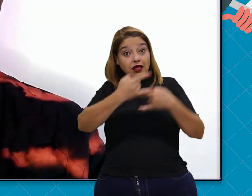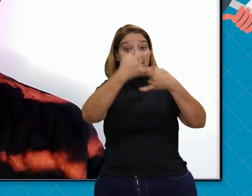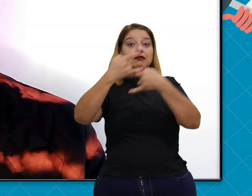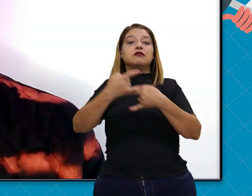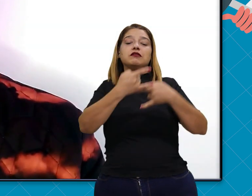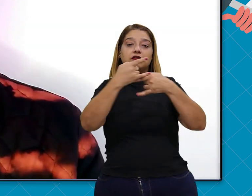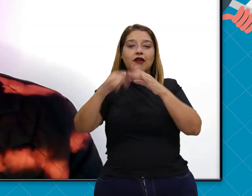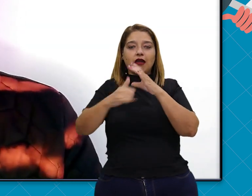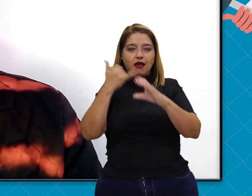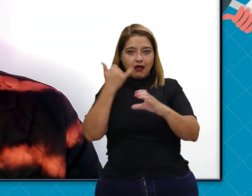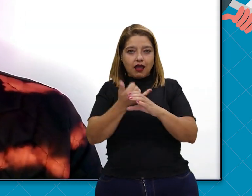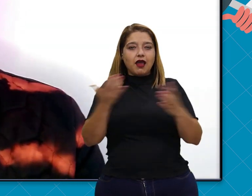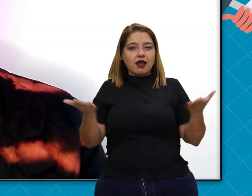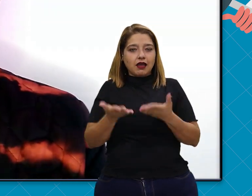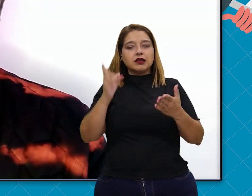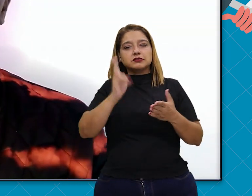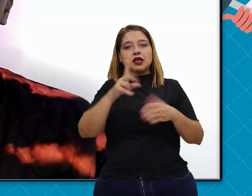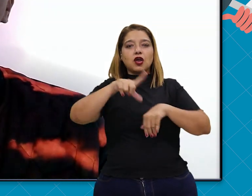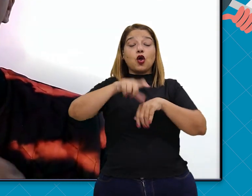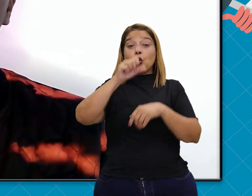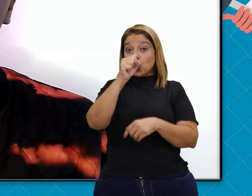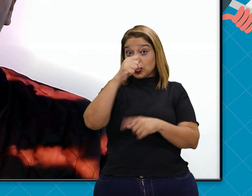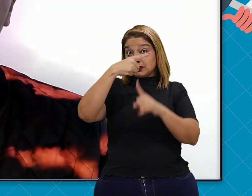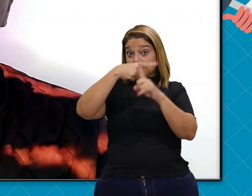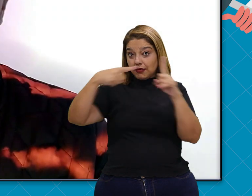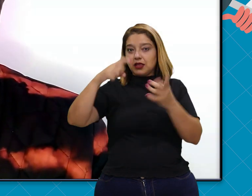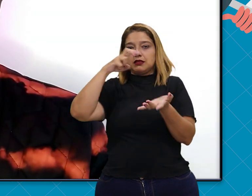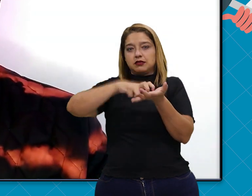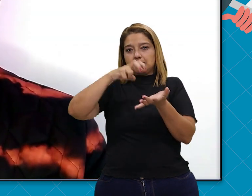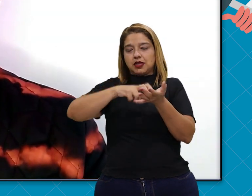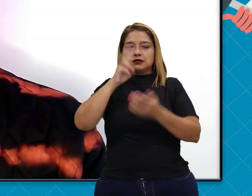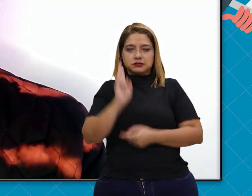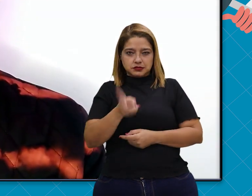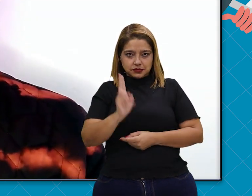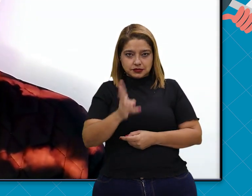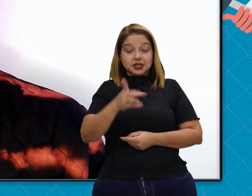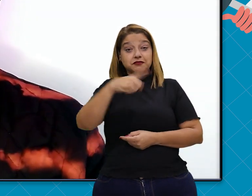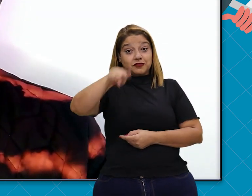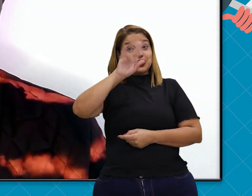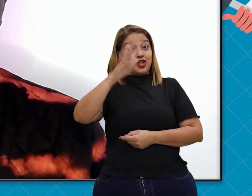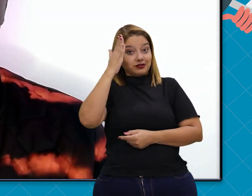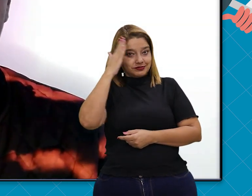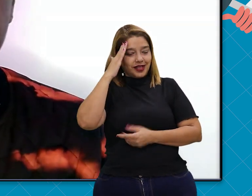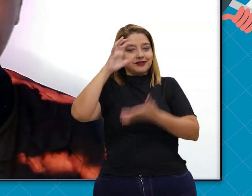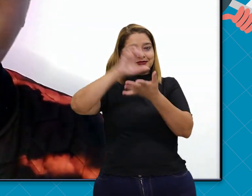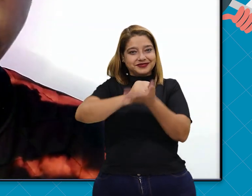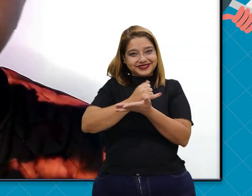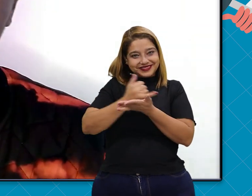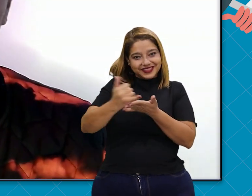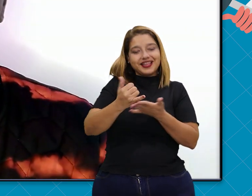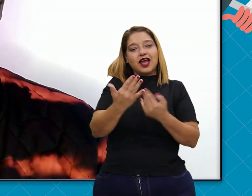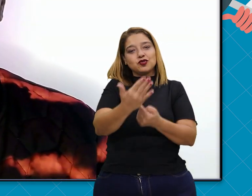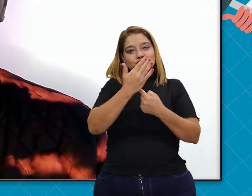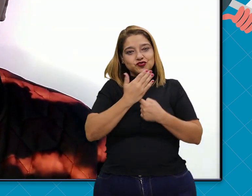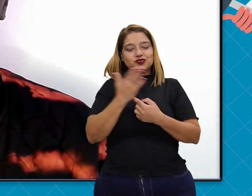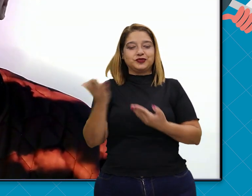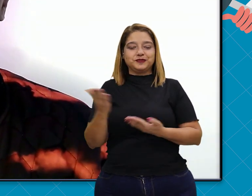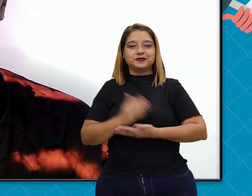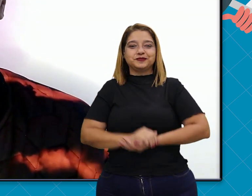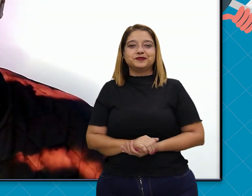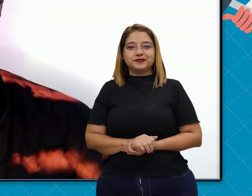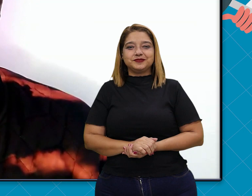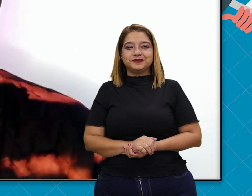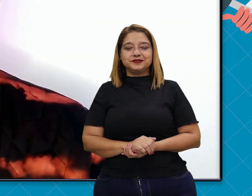fazemos lives aqui no nosso canal às 8h30 da noite. Então, você já sabe, se inscreve aí para ajudar